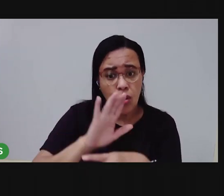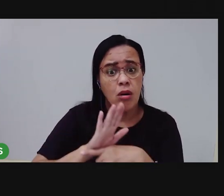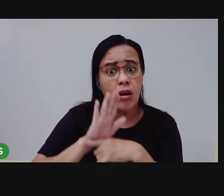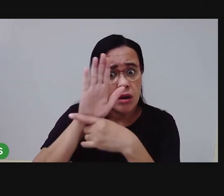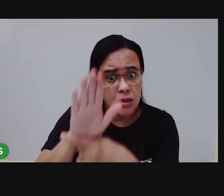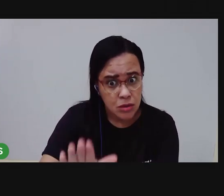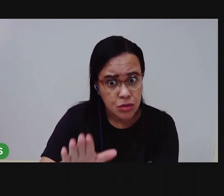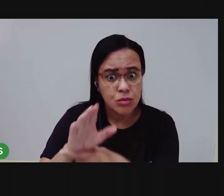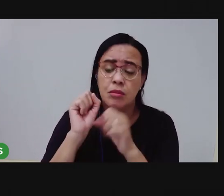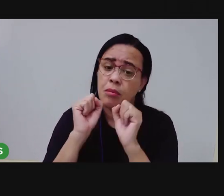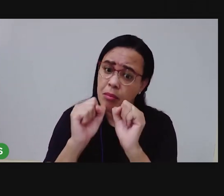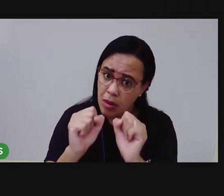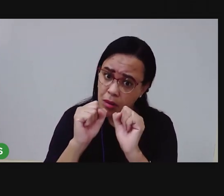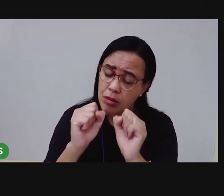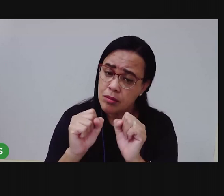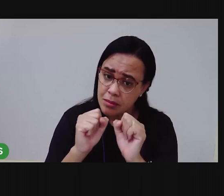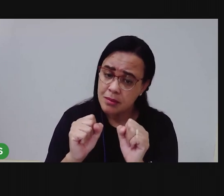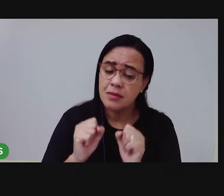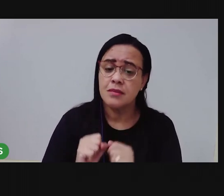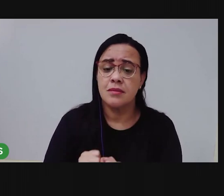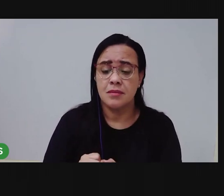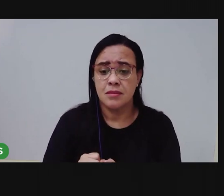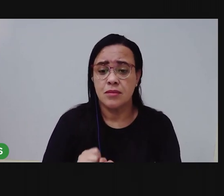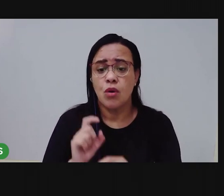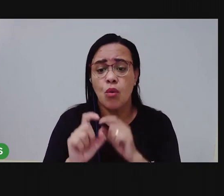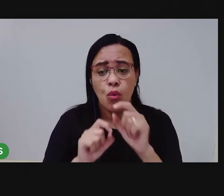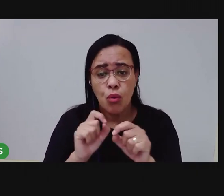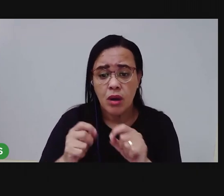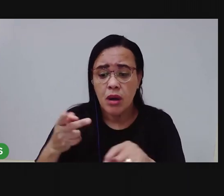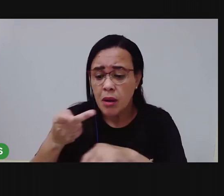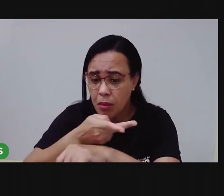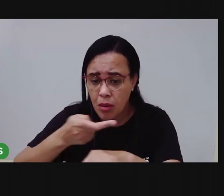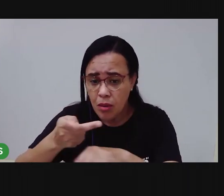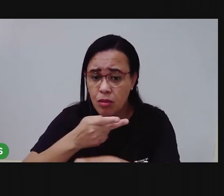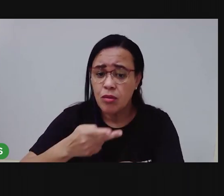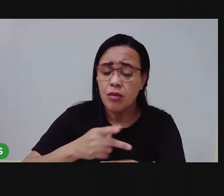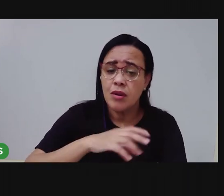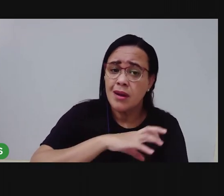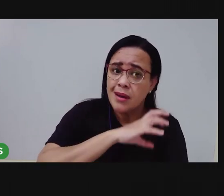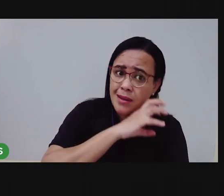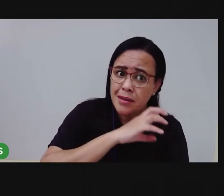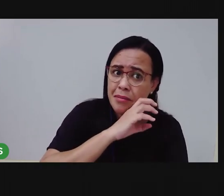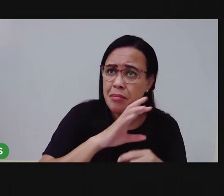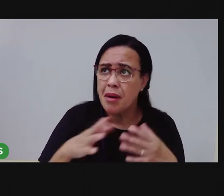Como, por exemplo, verificando se esse animal não está perdido, se ele tem um dono.